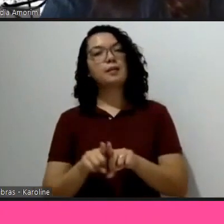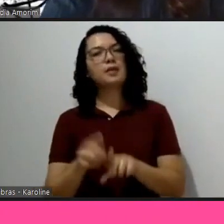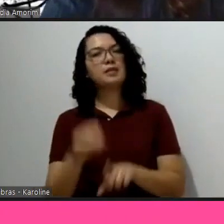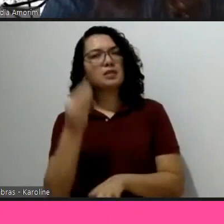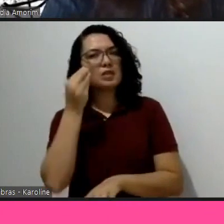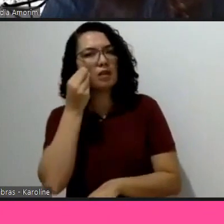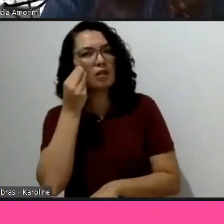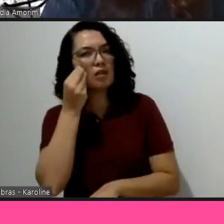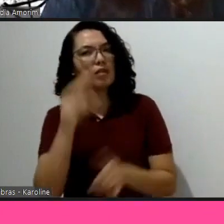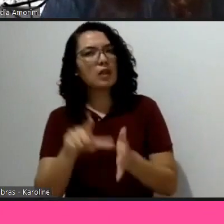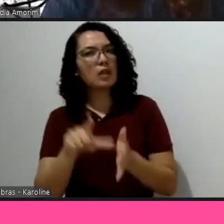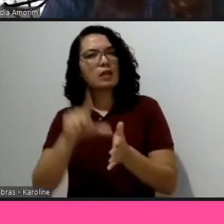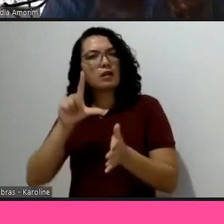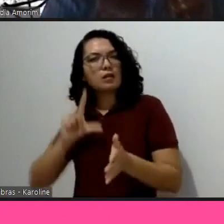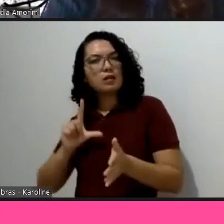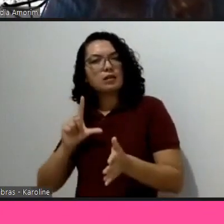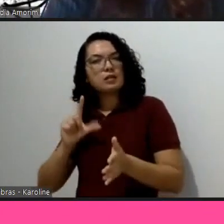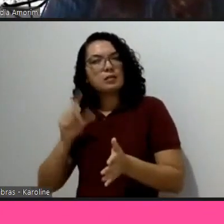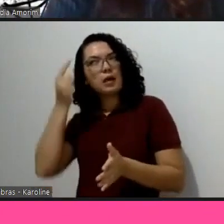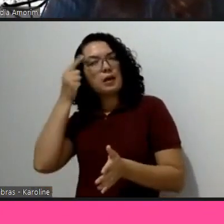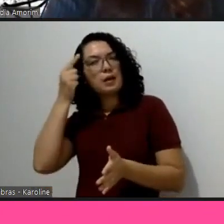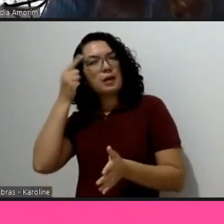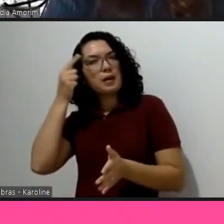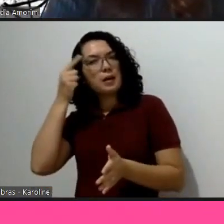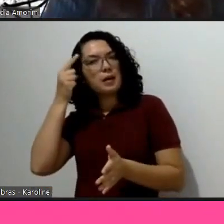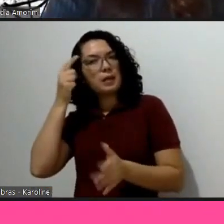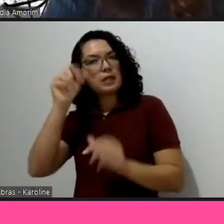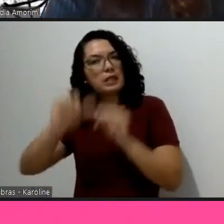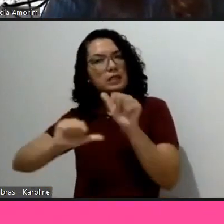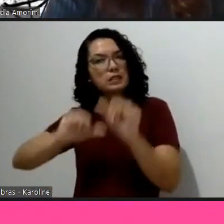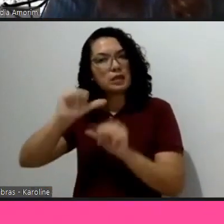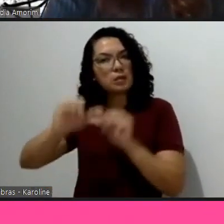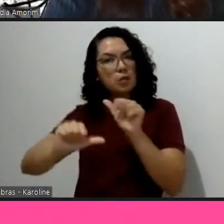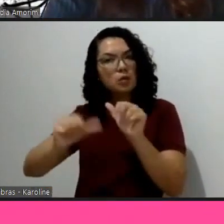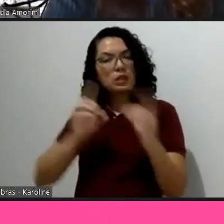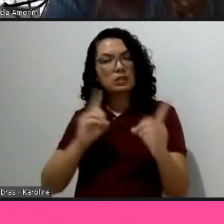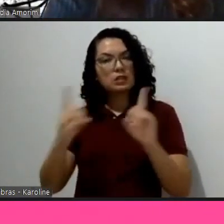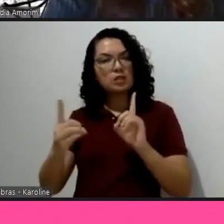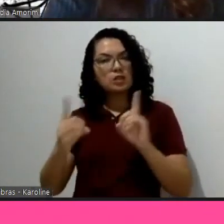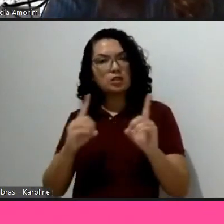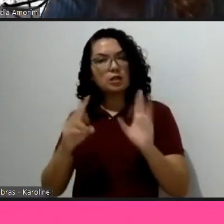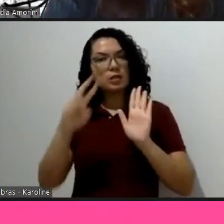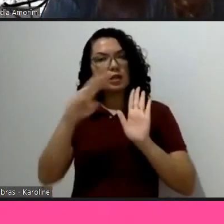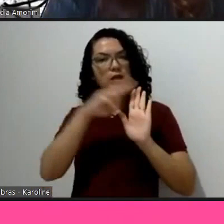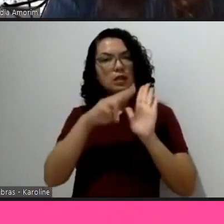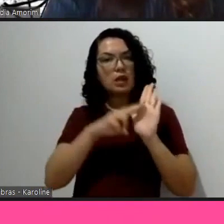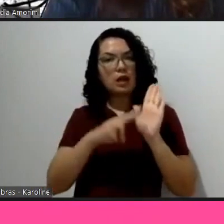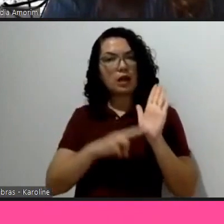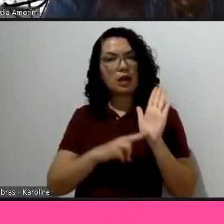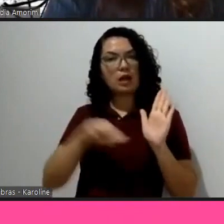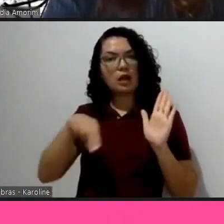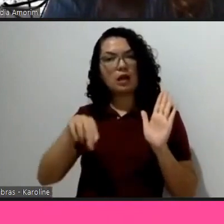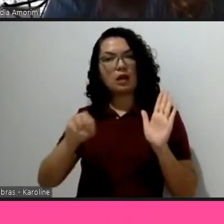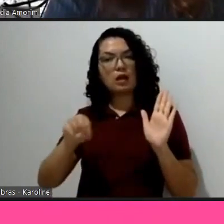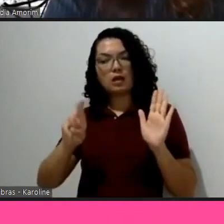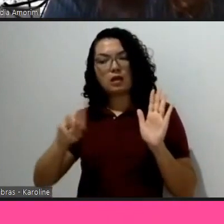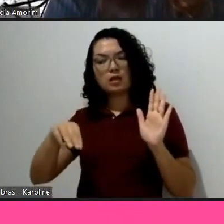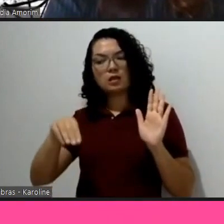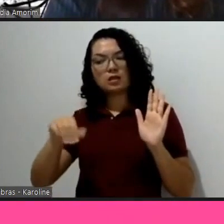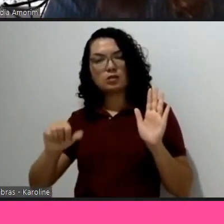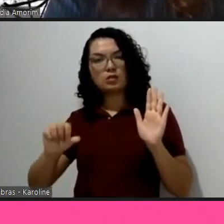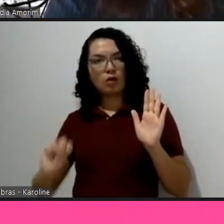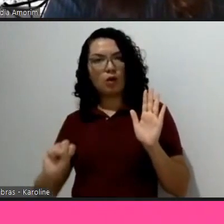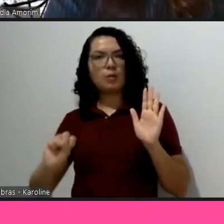dinâmica e atualização das normas. E o segundo grande contribuinte fora a flexibilização por eletiva,